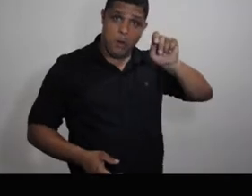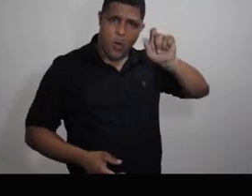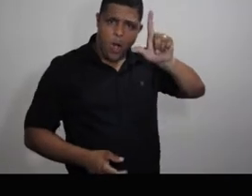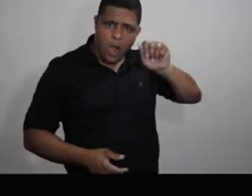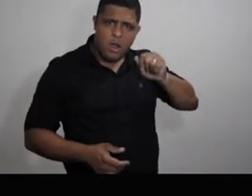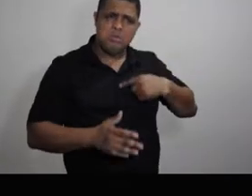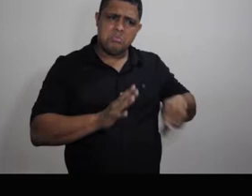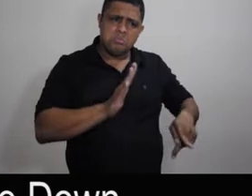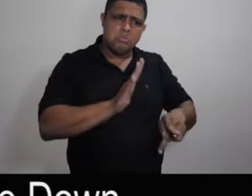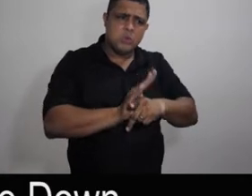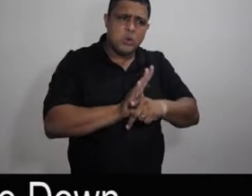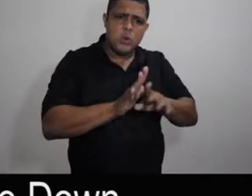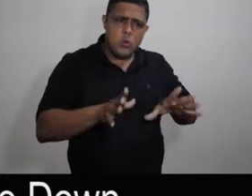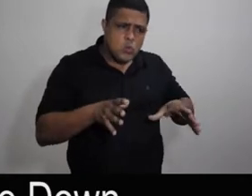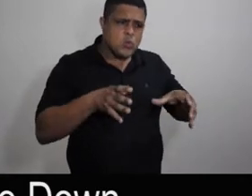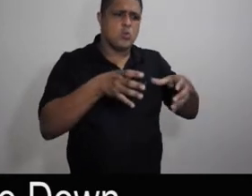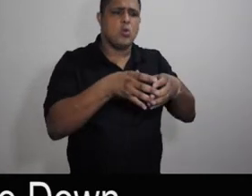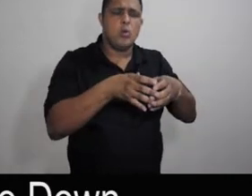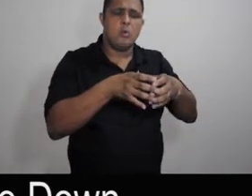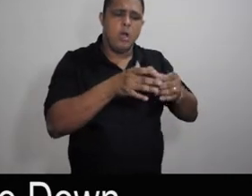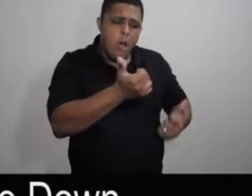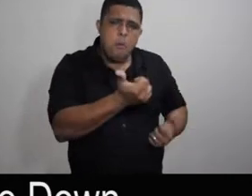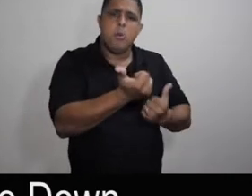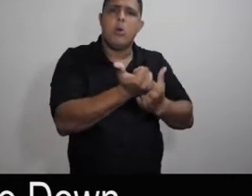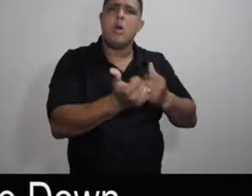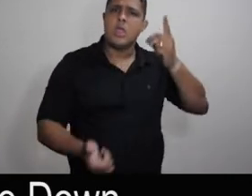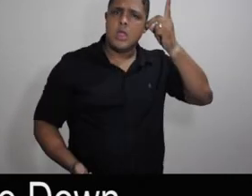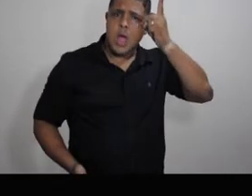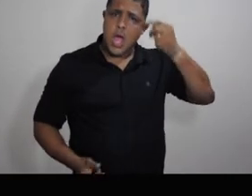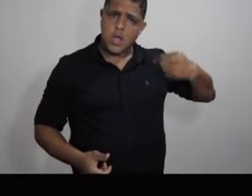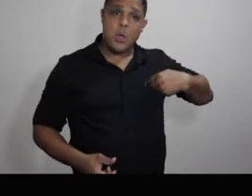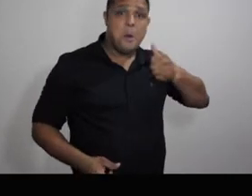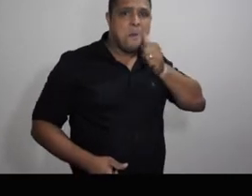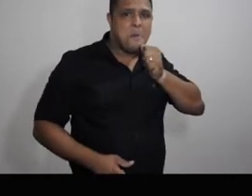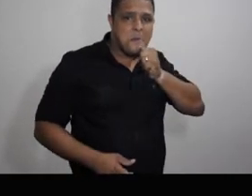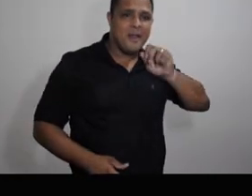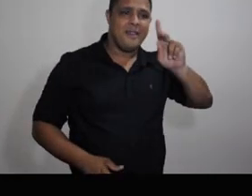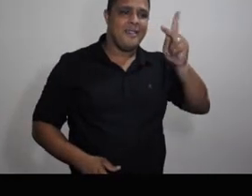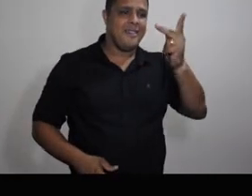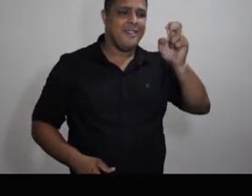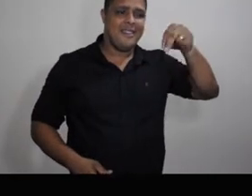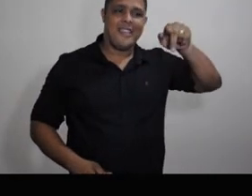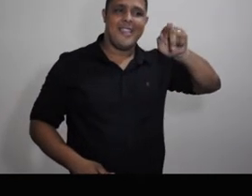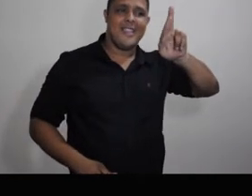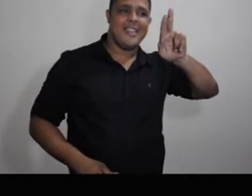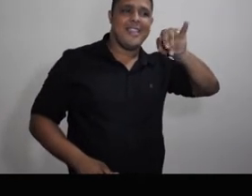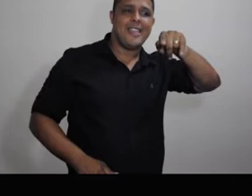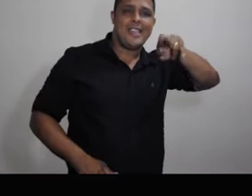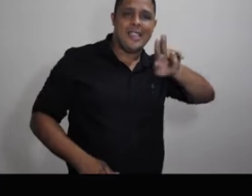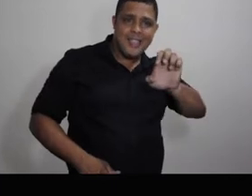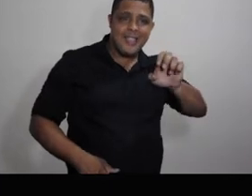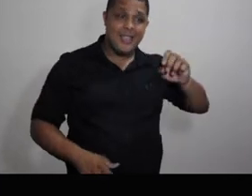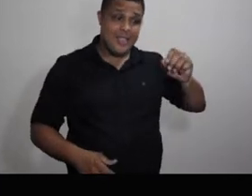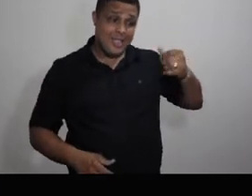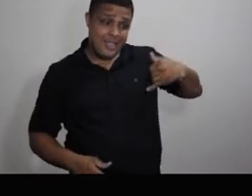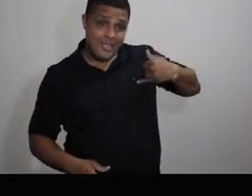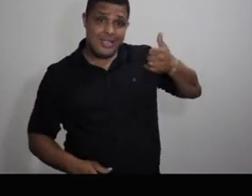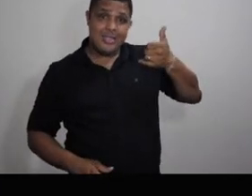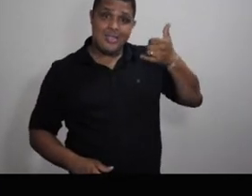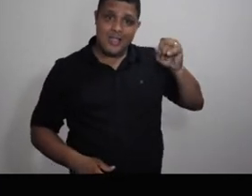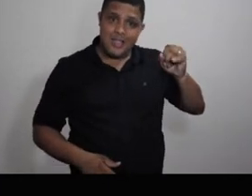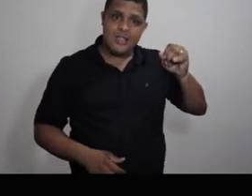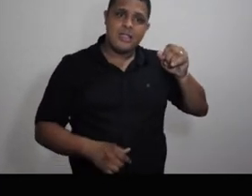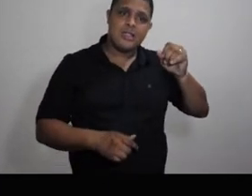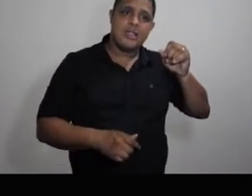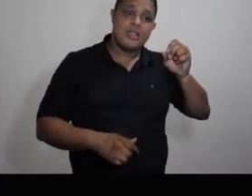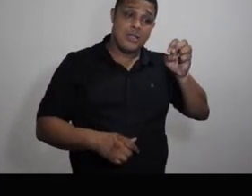Meu nome é Ana Paula, eu faço parte do comitê gestor do Aqualidão e eu sou mãe do Henrique, que tem dois anos e dez meses